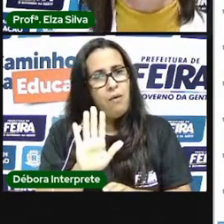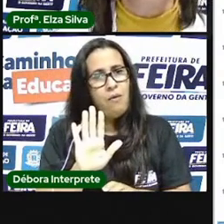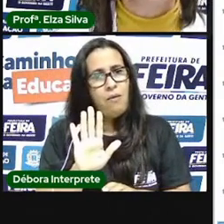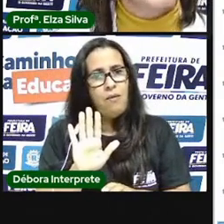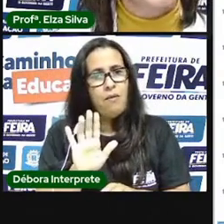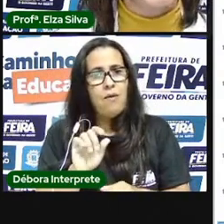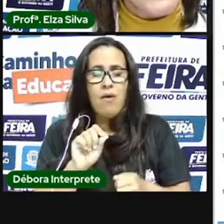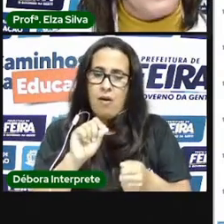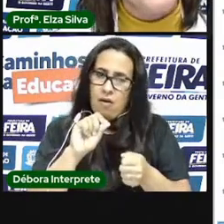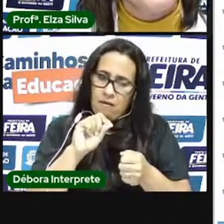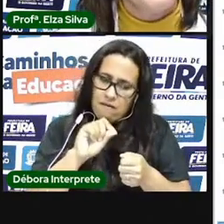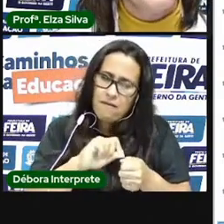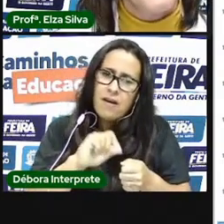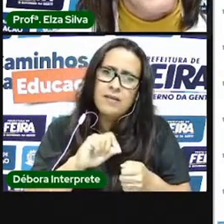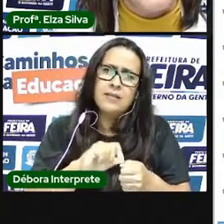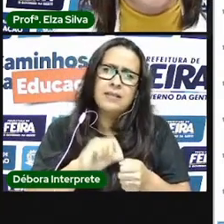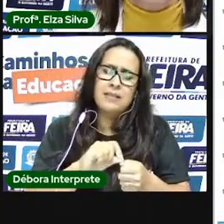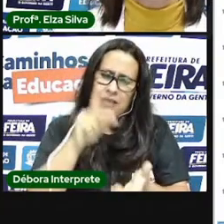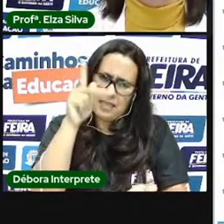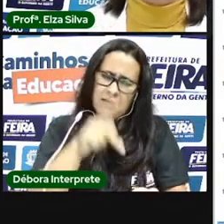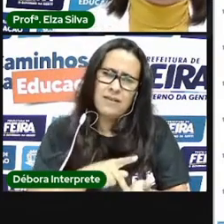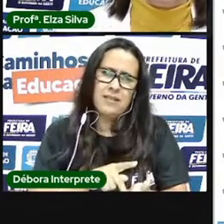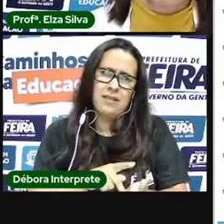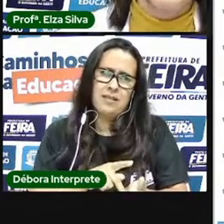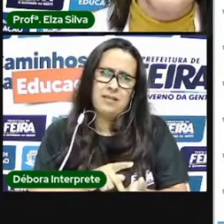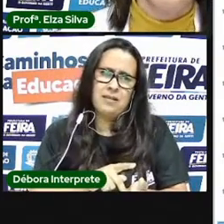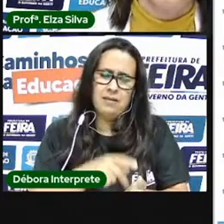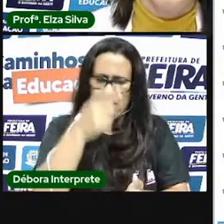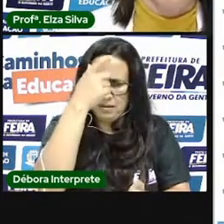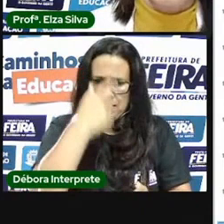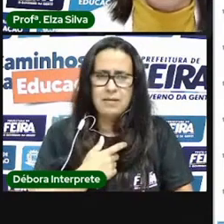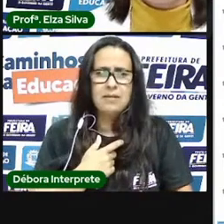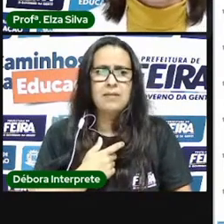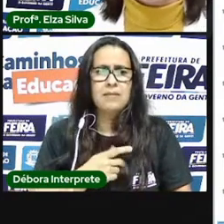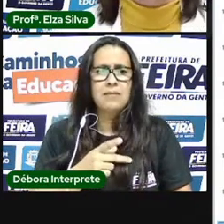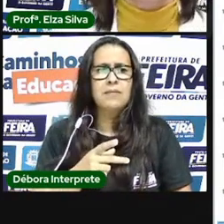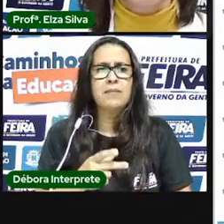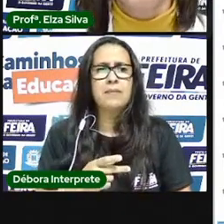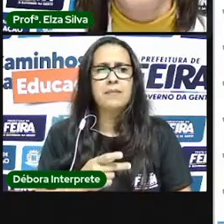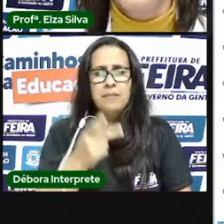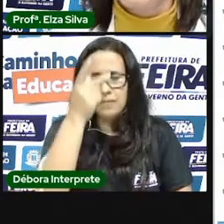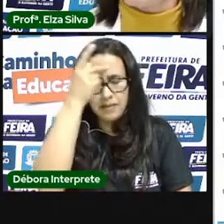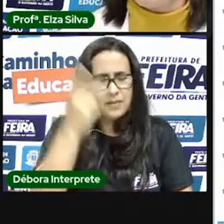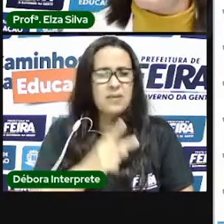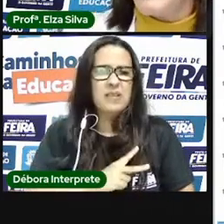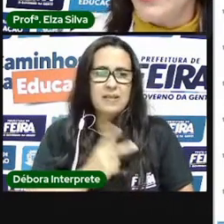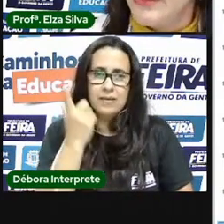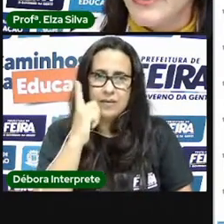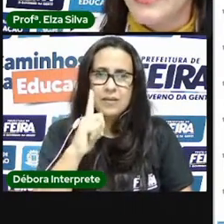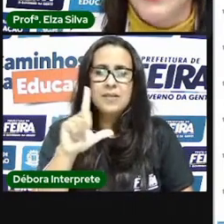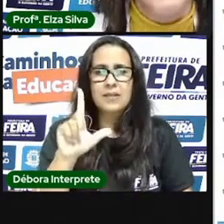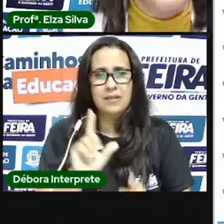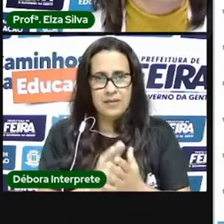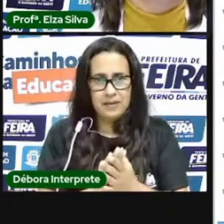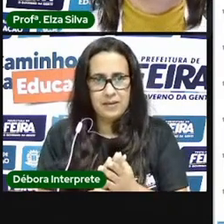vamos nos esforçar então você pode fazer um desenho você pode fazer uma pintura utilizando algum material